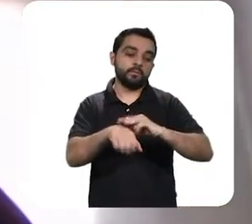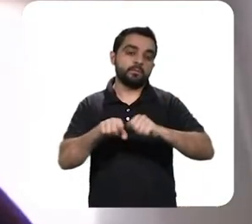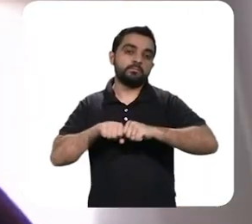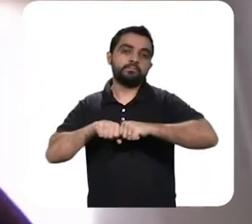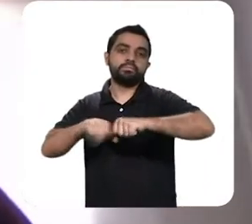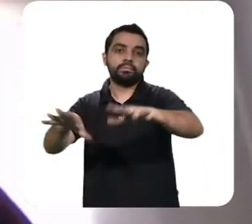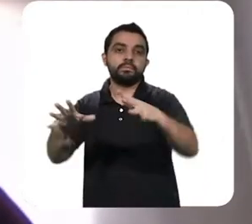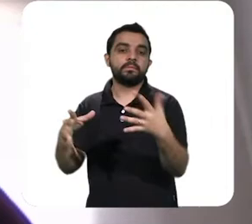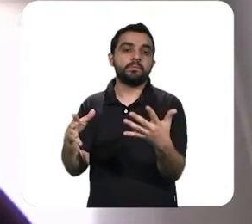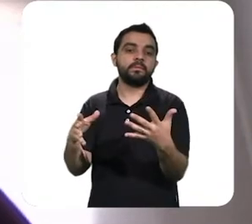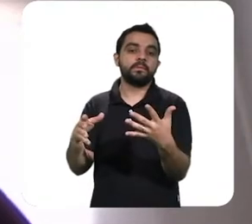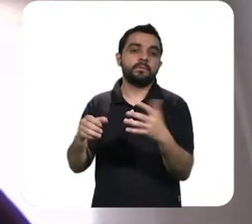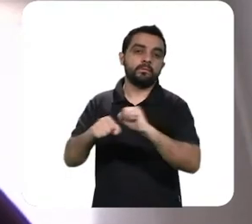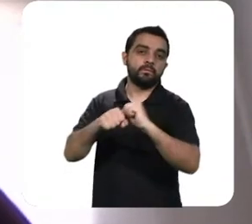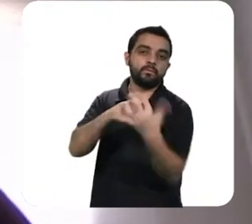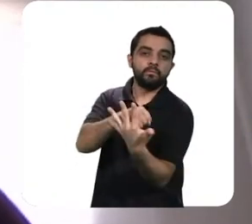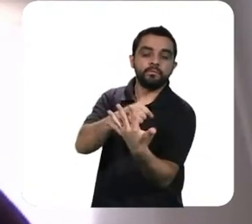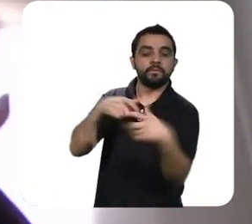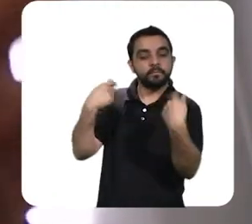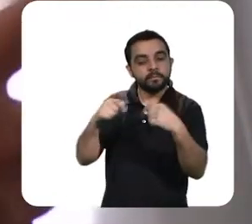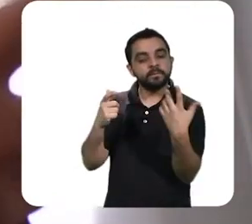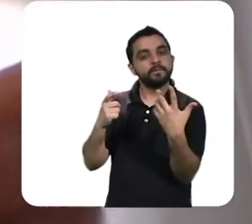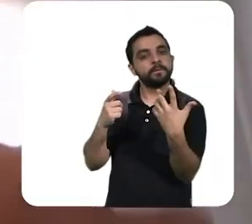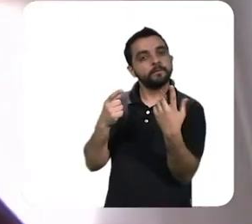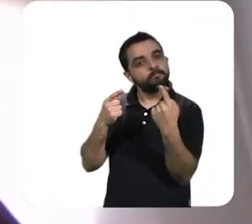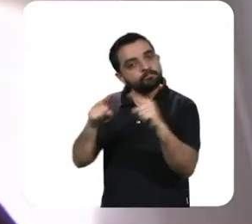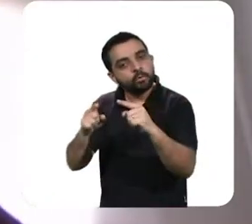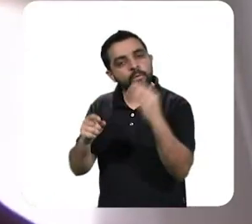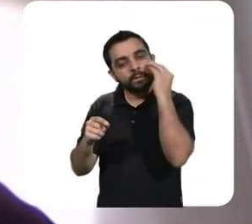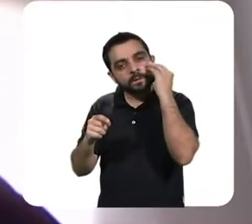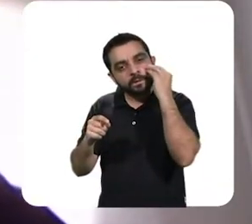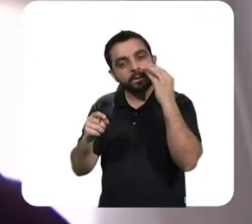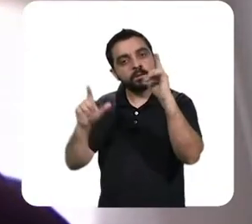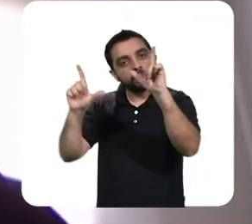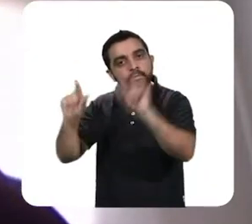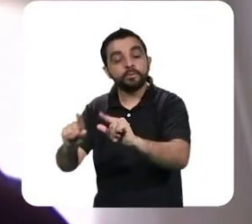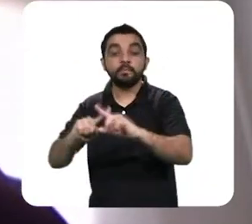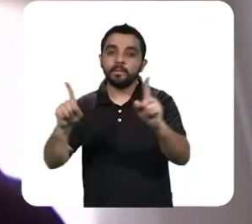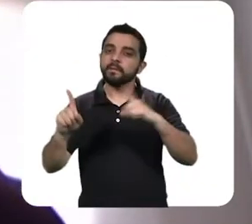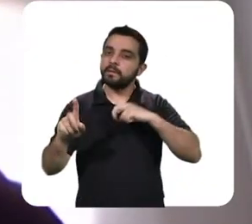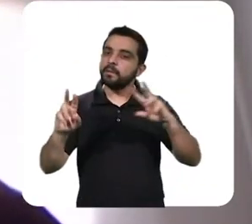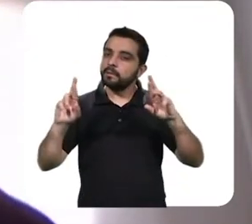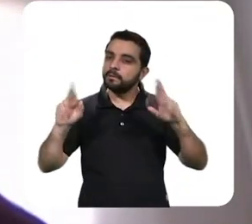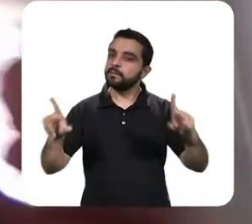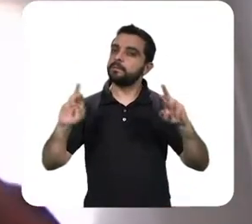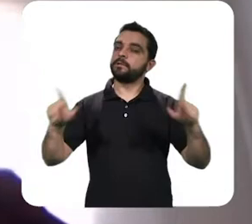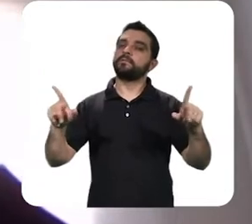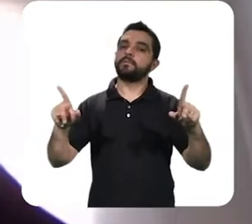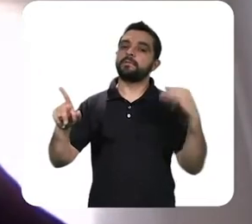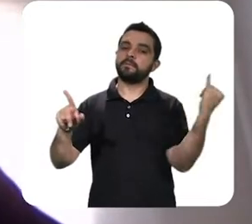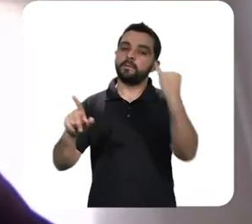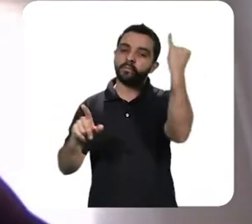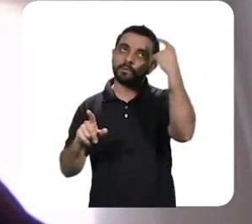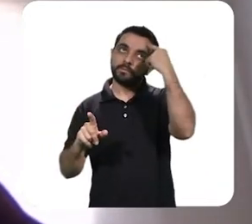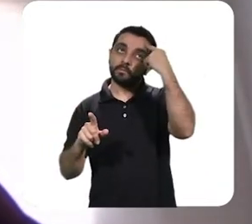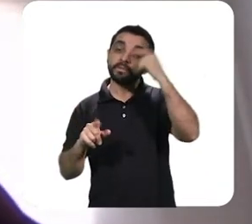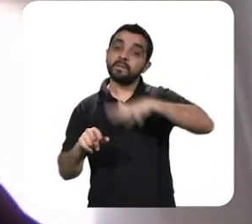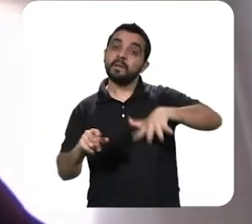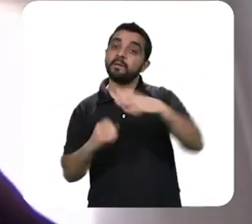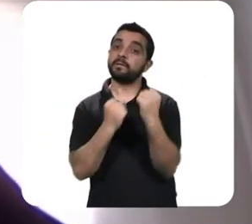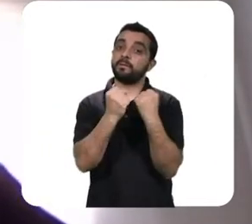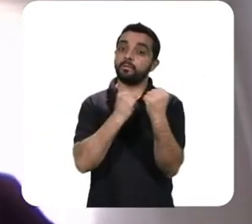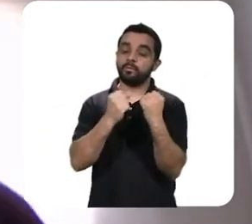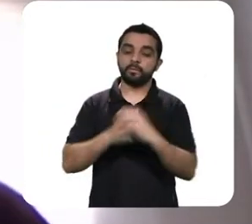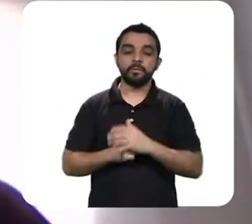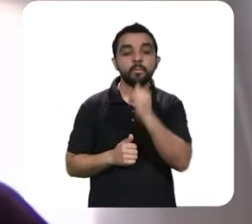uma reação mas tem algumas diferenças que são importantes do ponto de vista econômico se a gente olha por exemplo o período